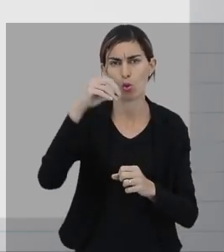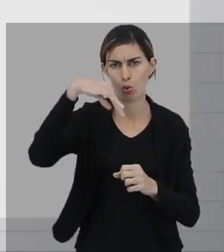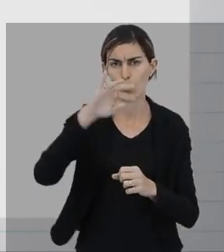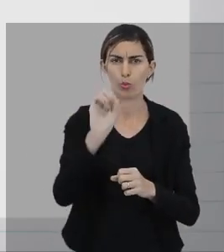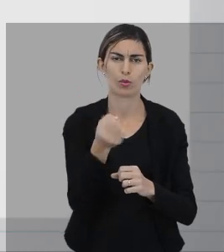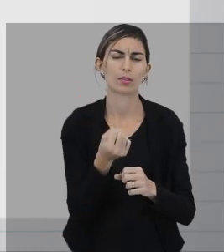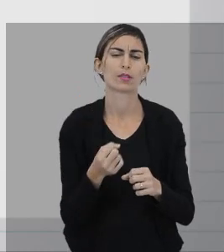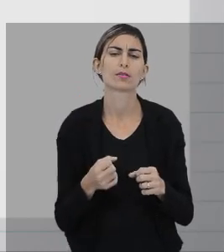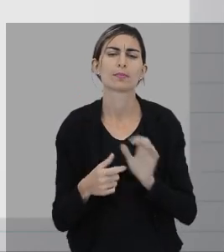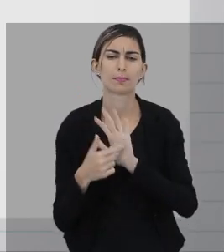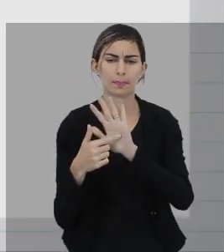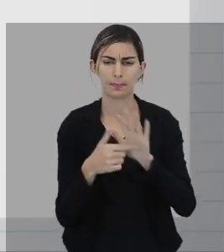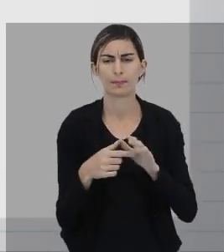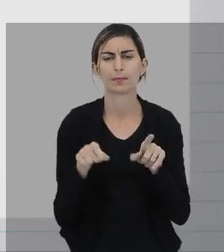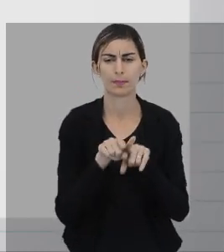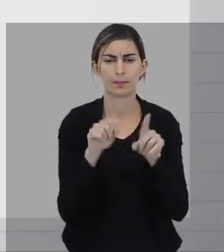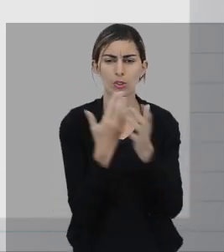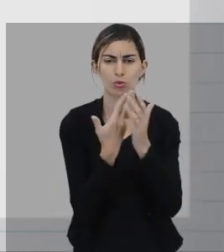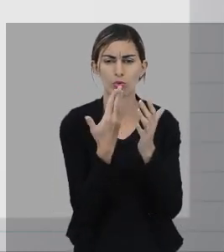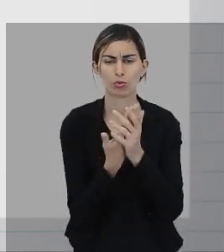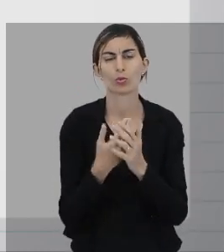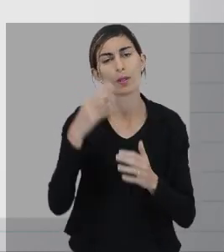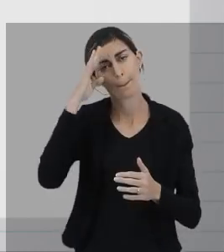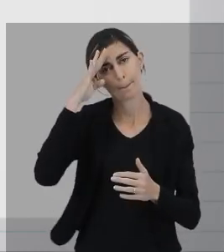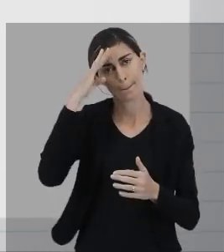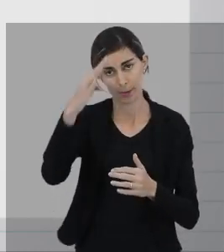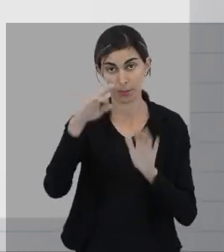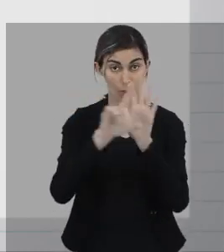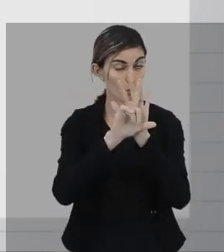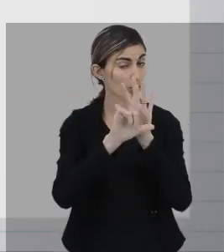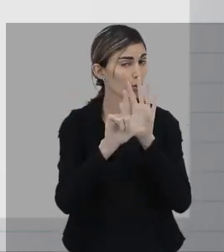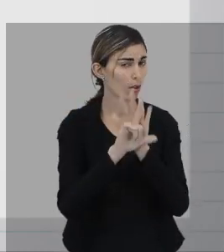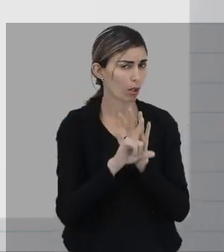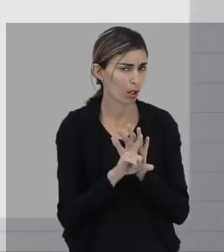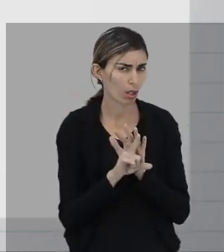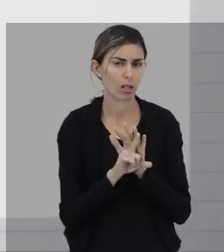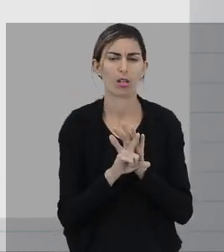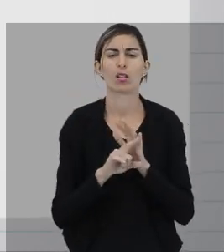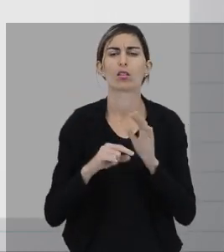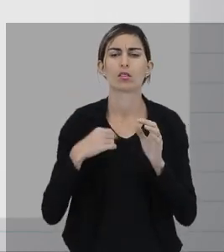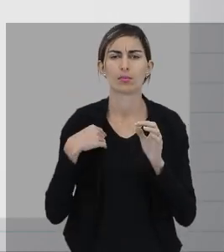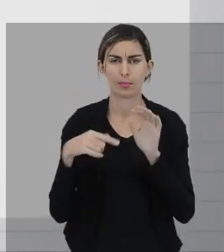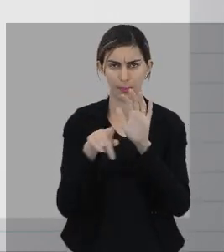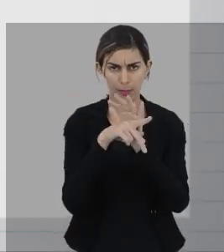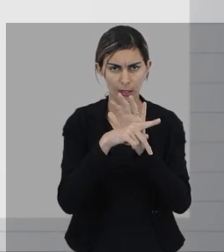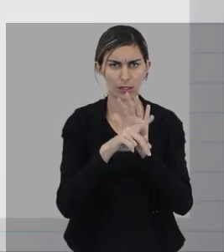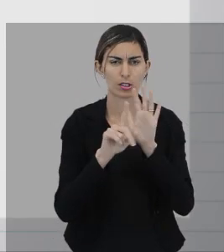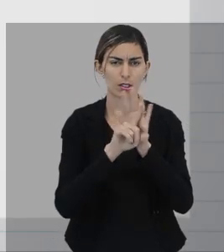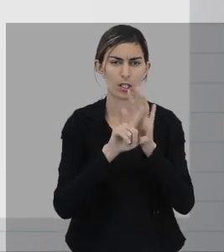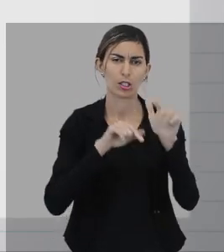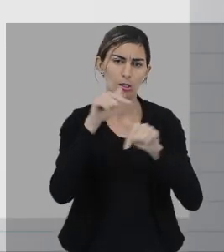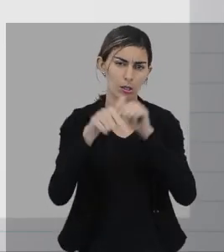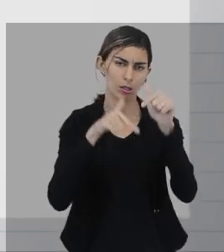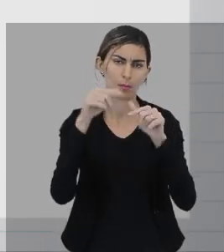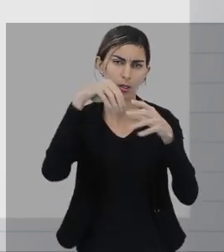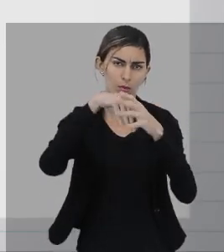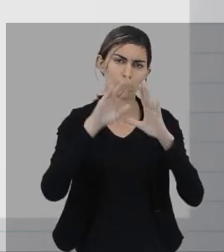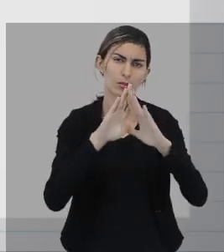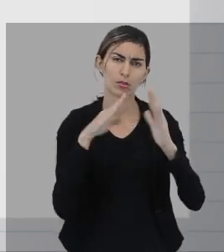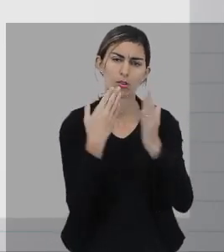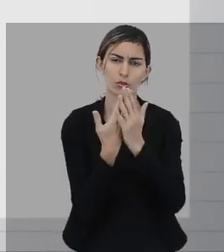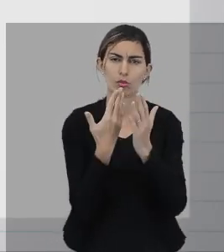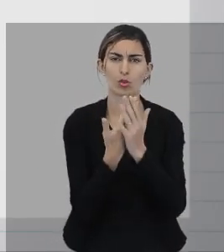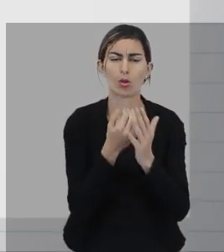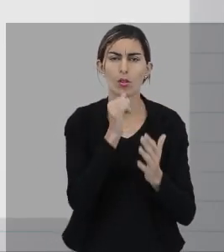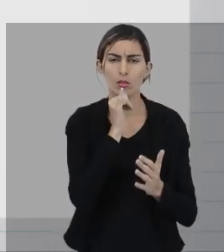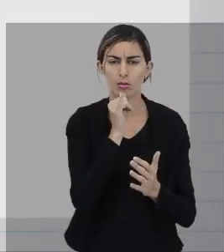No módulo de legislação, nós vamos estudar as principais leis que impactam diretamente no trabalho da escola.